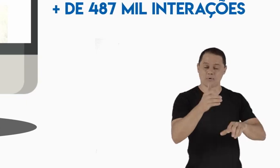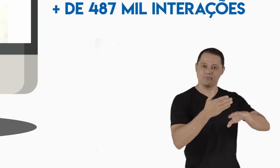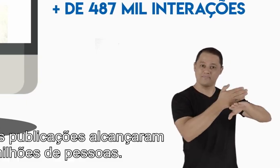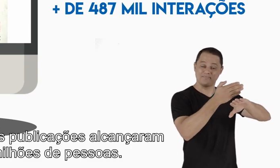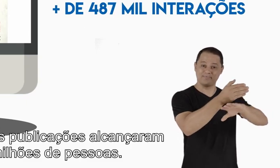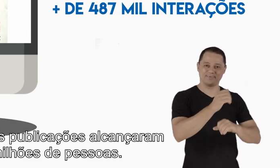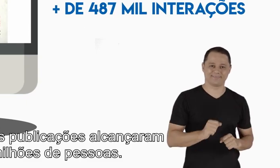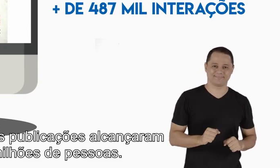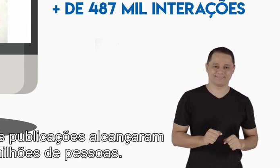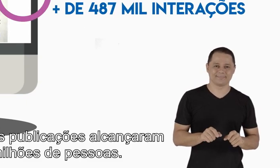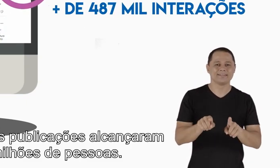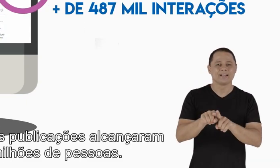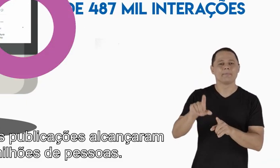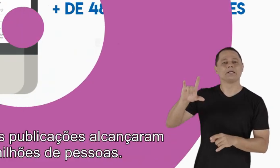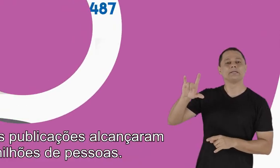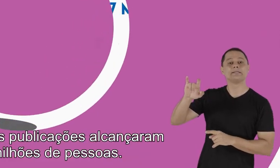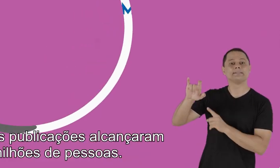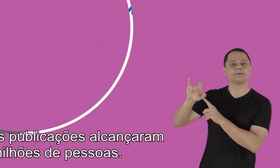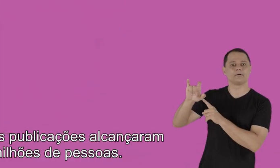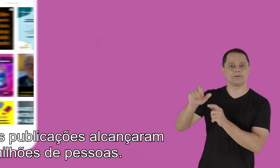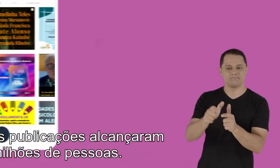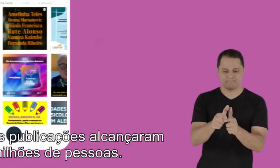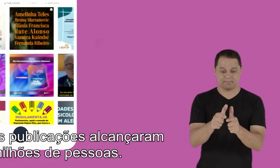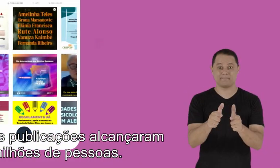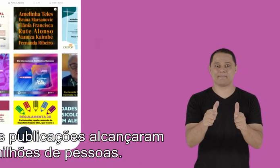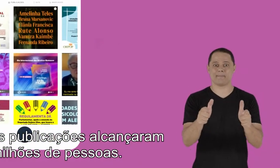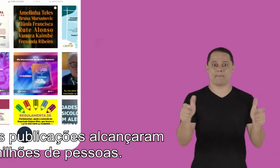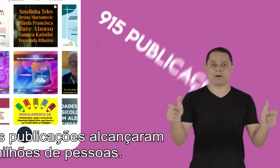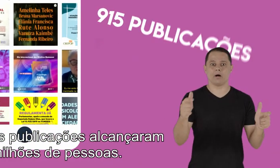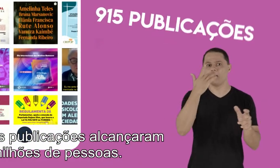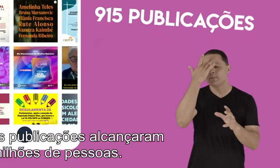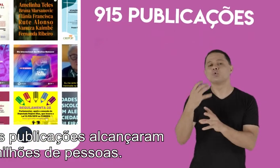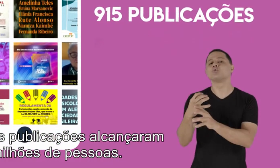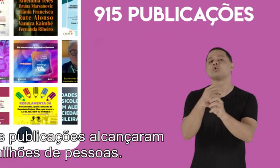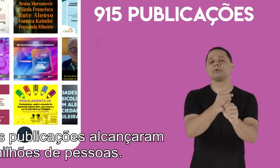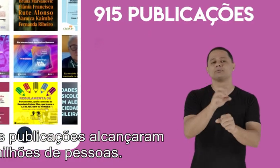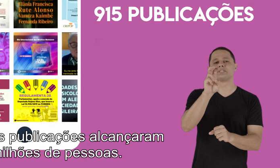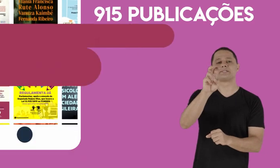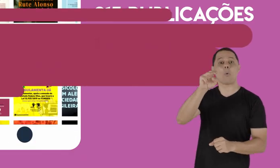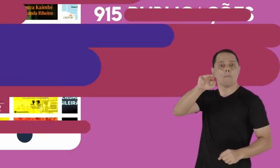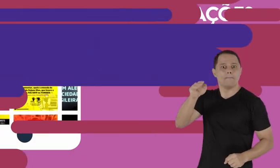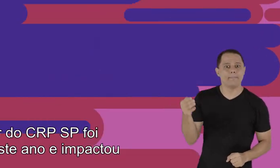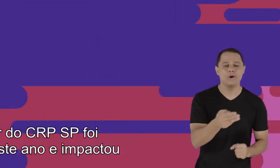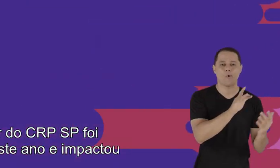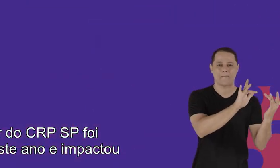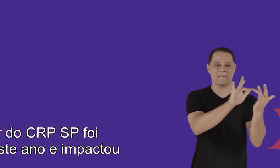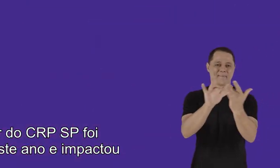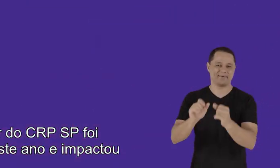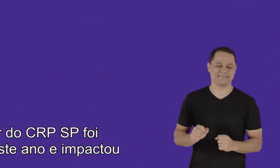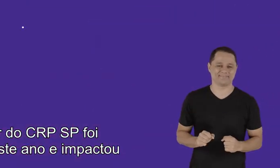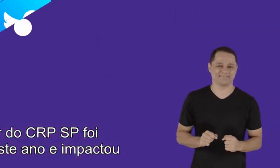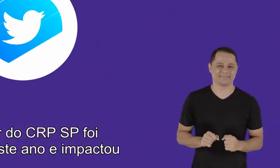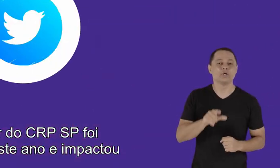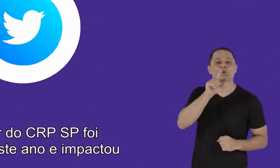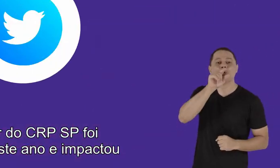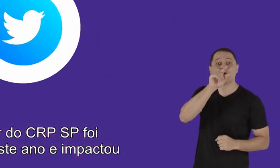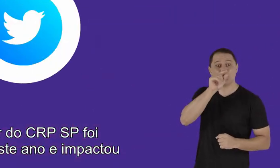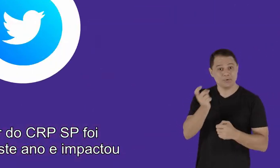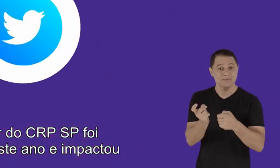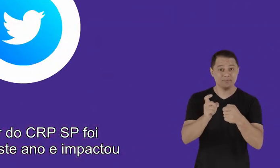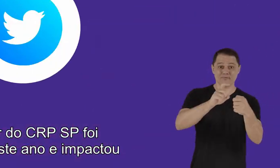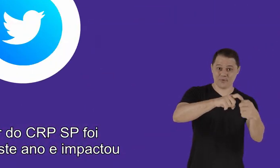Já no Instagram, as publicações alcançaram mais de 5 milhões de pessoas. O Twitter do CRPSP foi